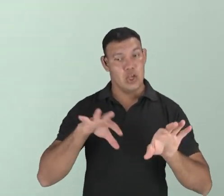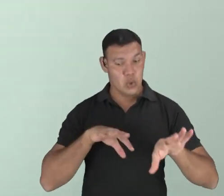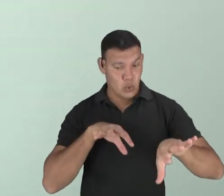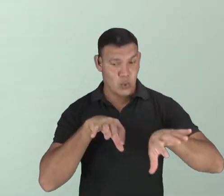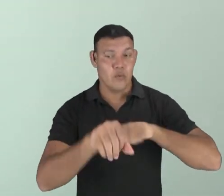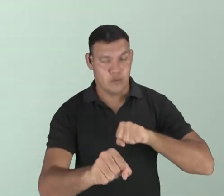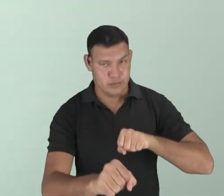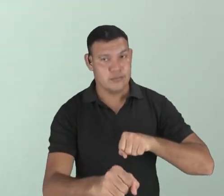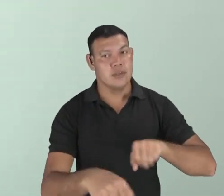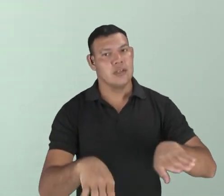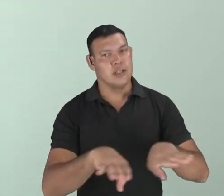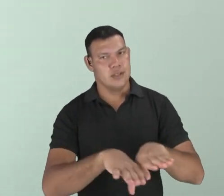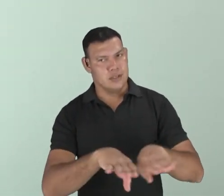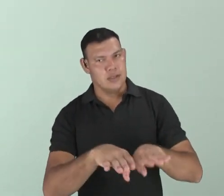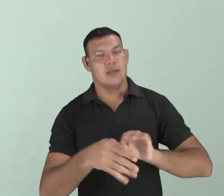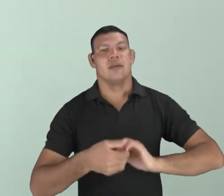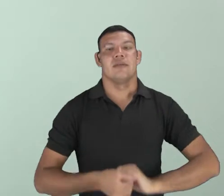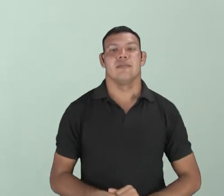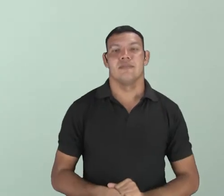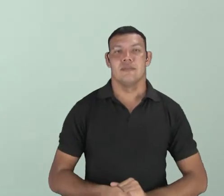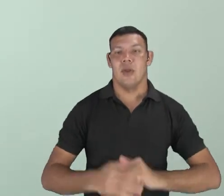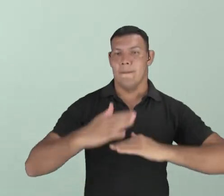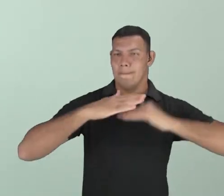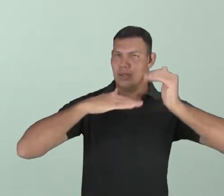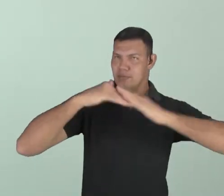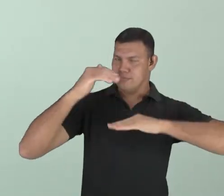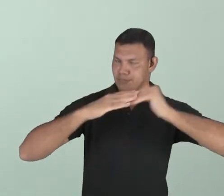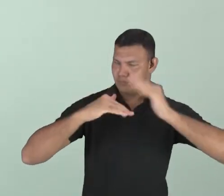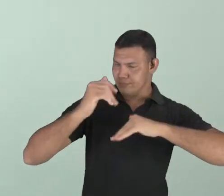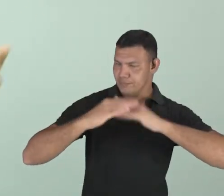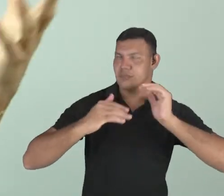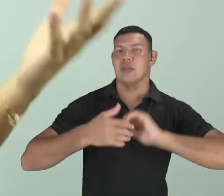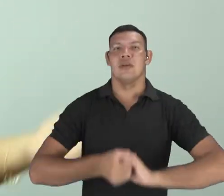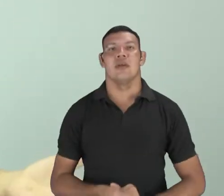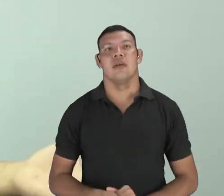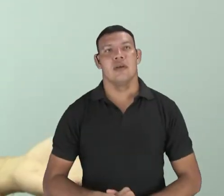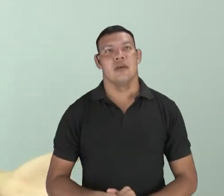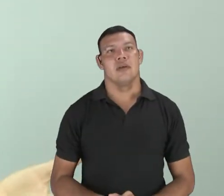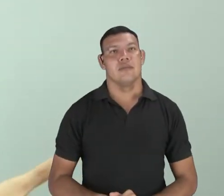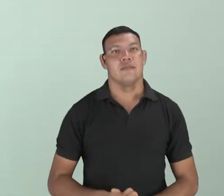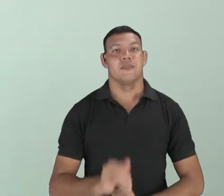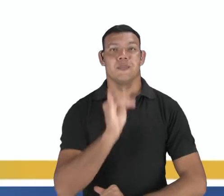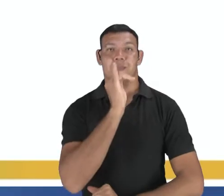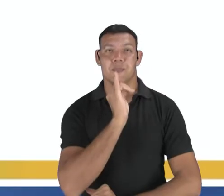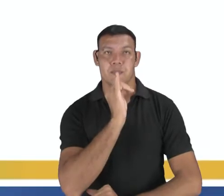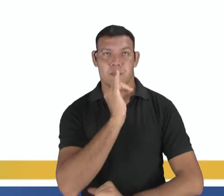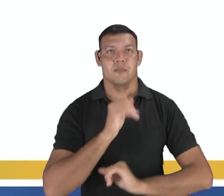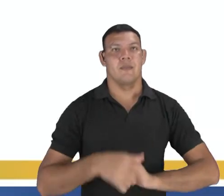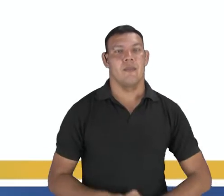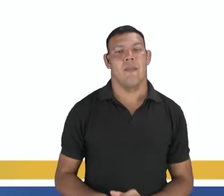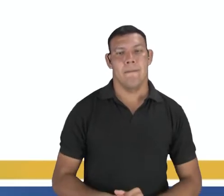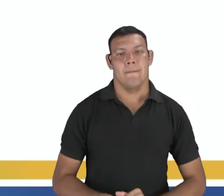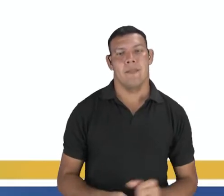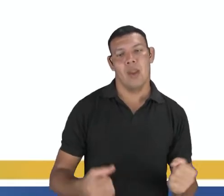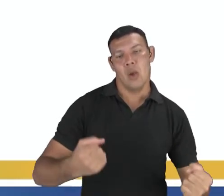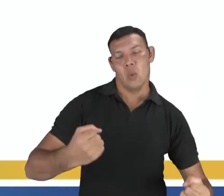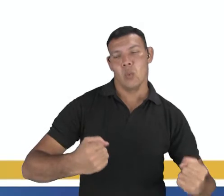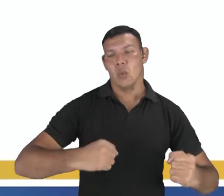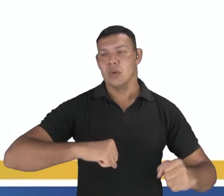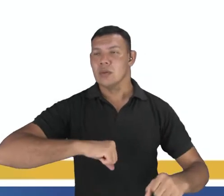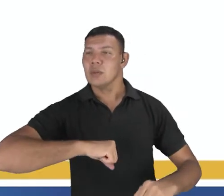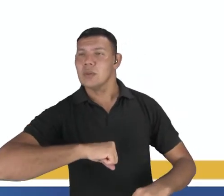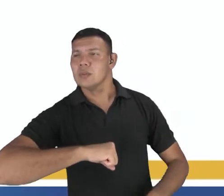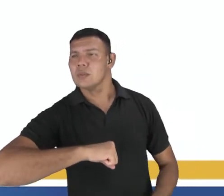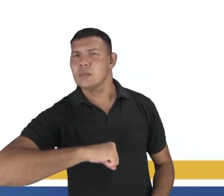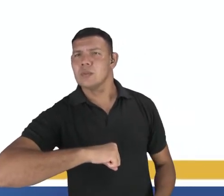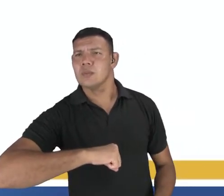questão da profissão, né? Também. A nossa... Outro exemplo aí, ó. O cara está no carro,